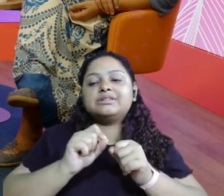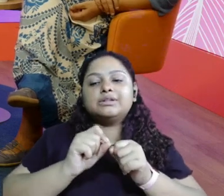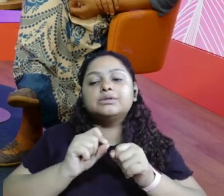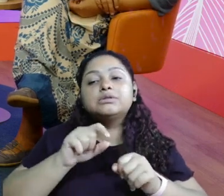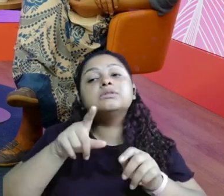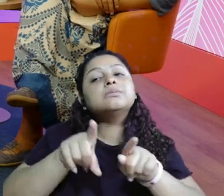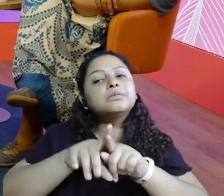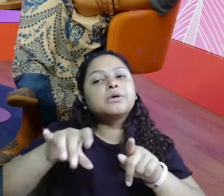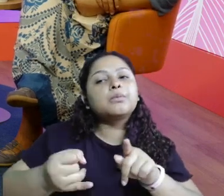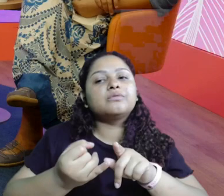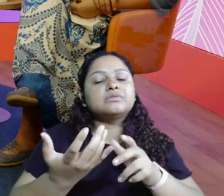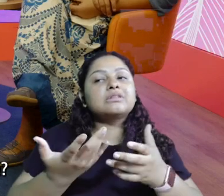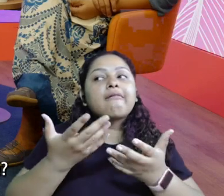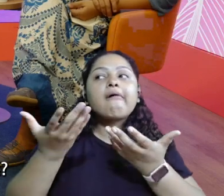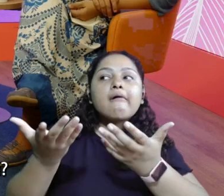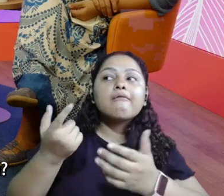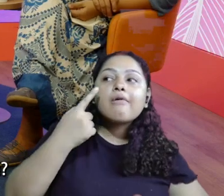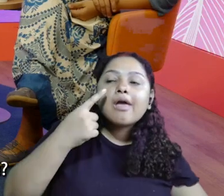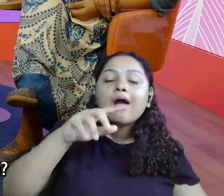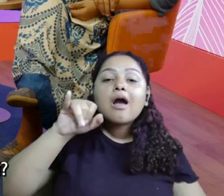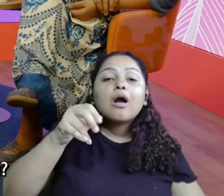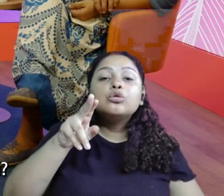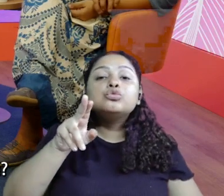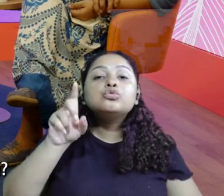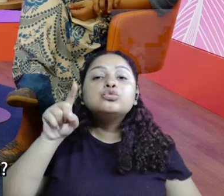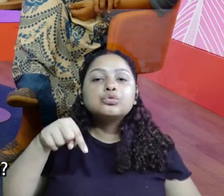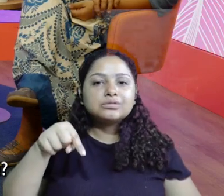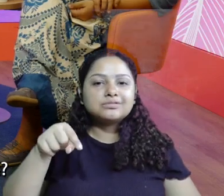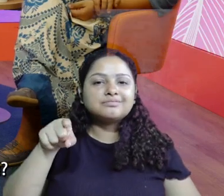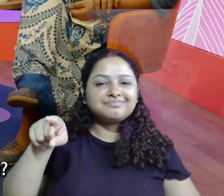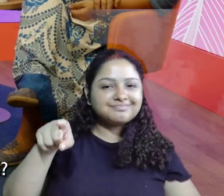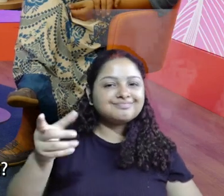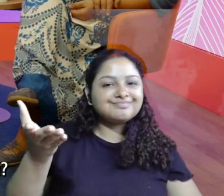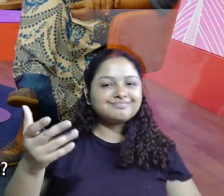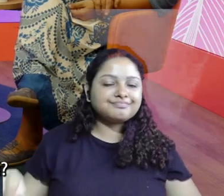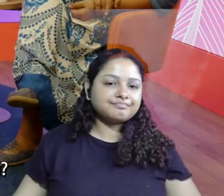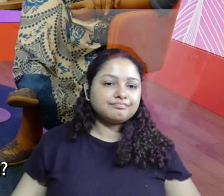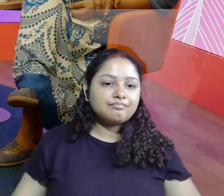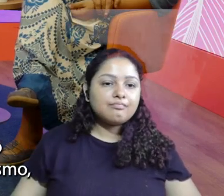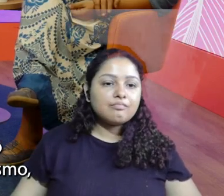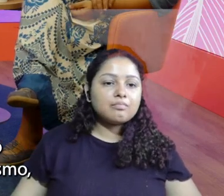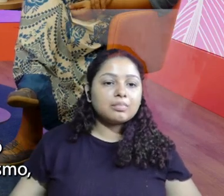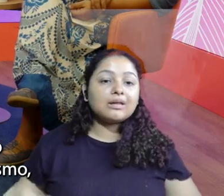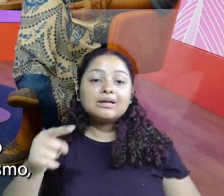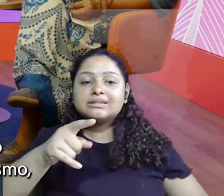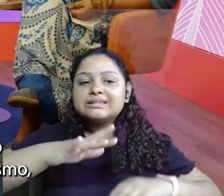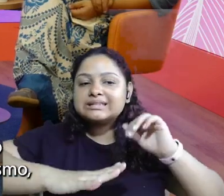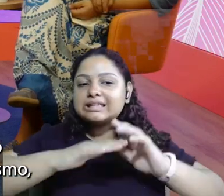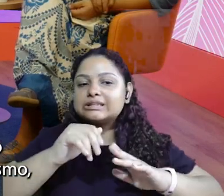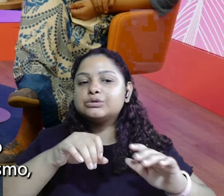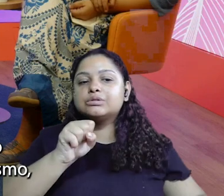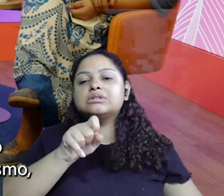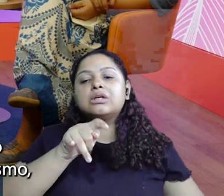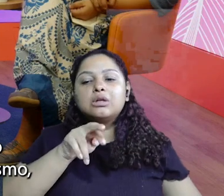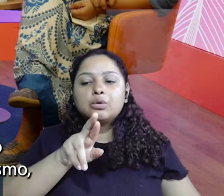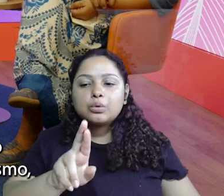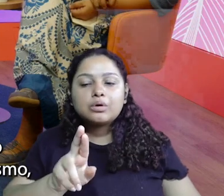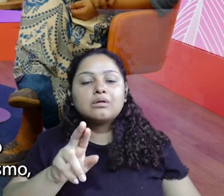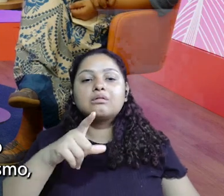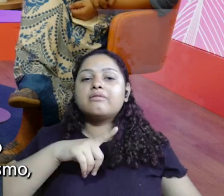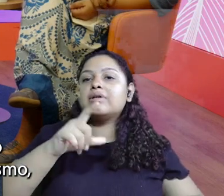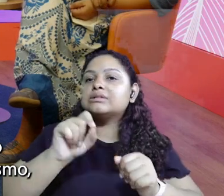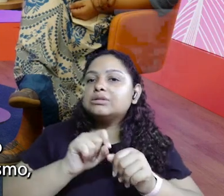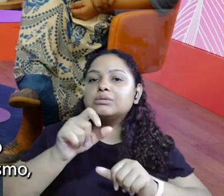com aquilo. E eu vou aproveitar, e eu quero saber da Ju. Ju e você, né? A talento sênior que tá aí